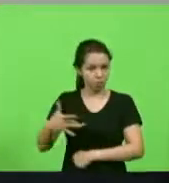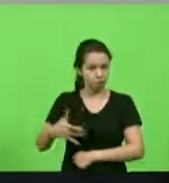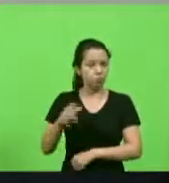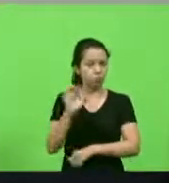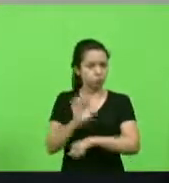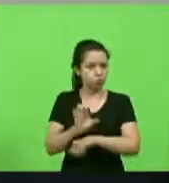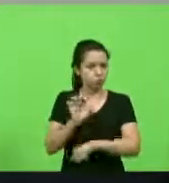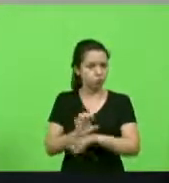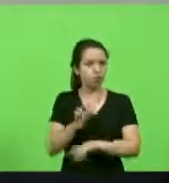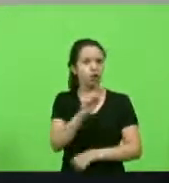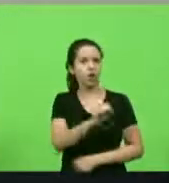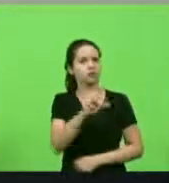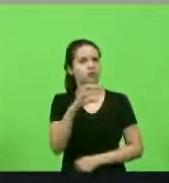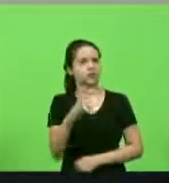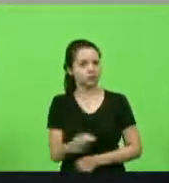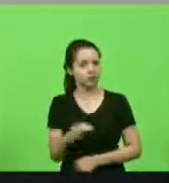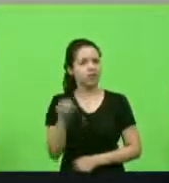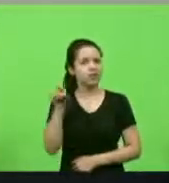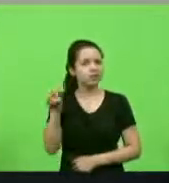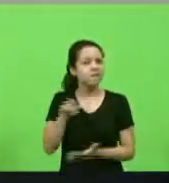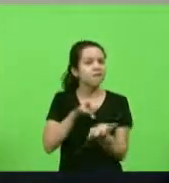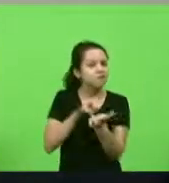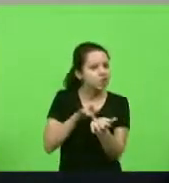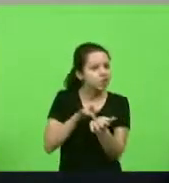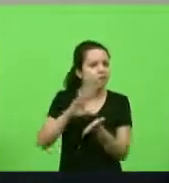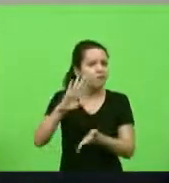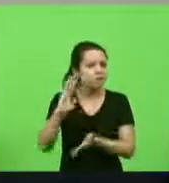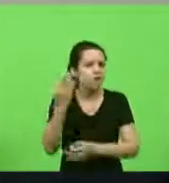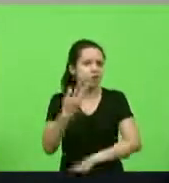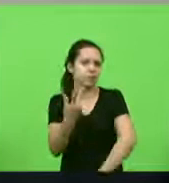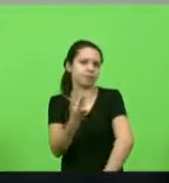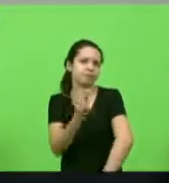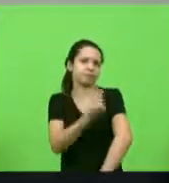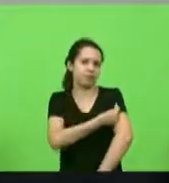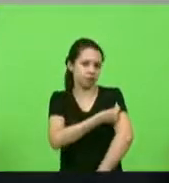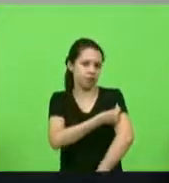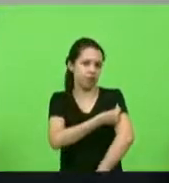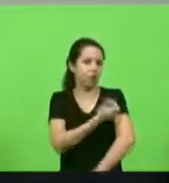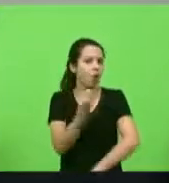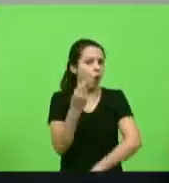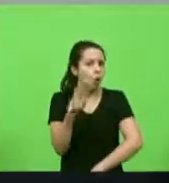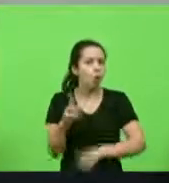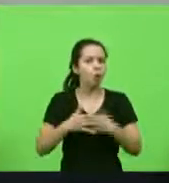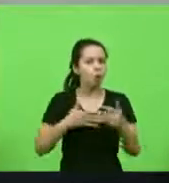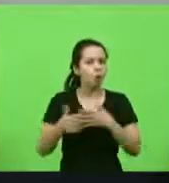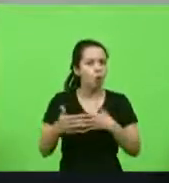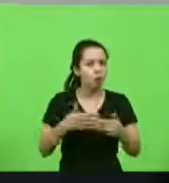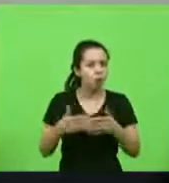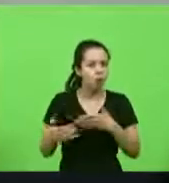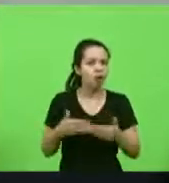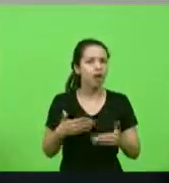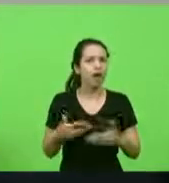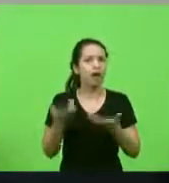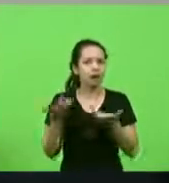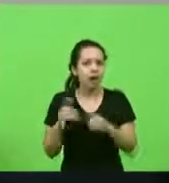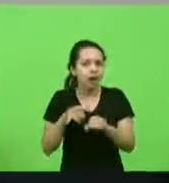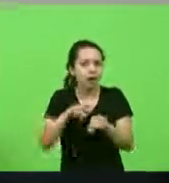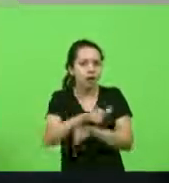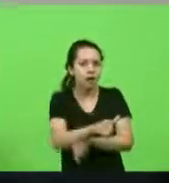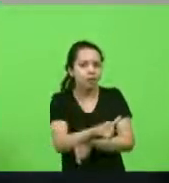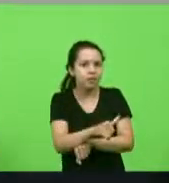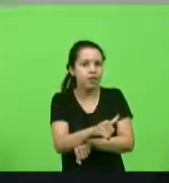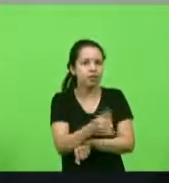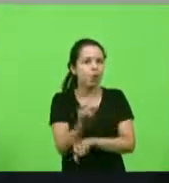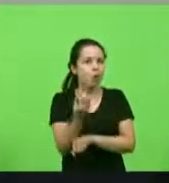de Santa Catarina que simulem a aplicação da vacina ou qualquer ato tentando fraudar desviar